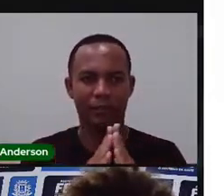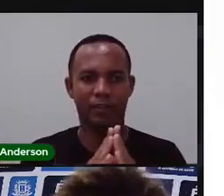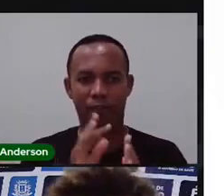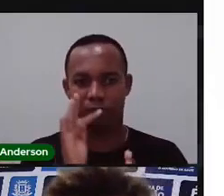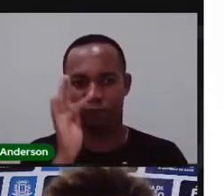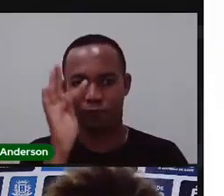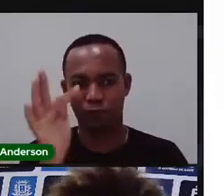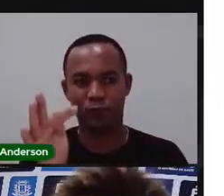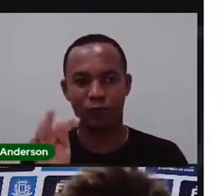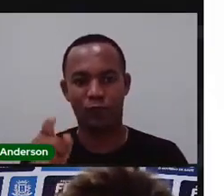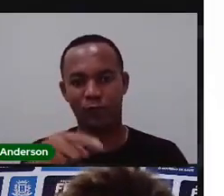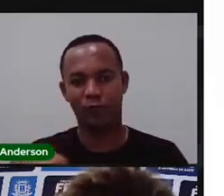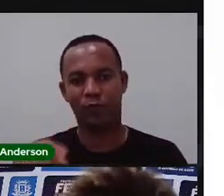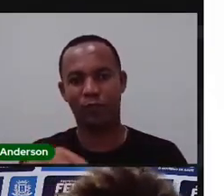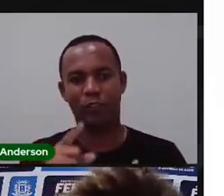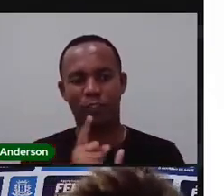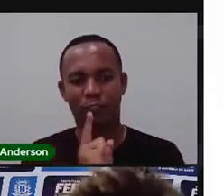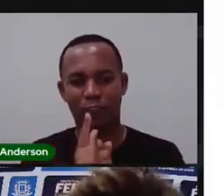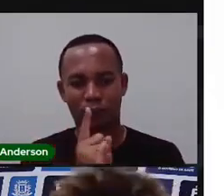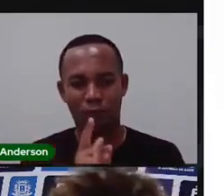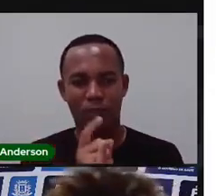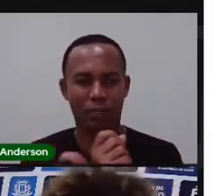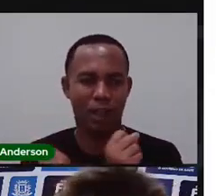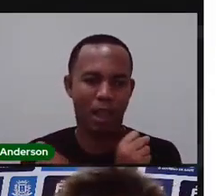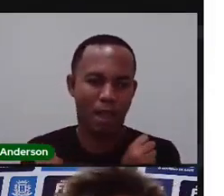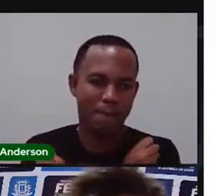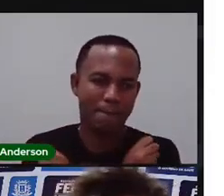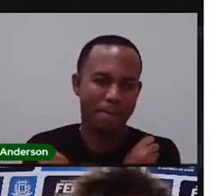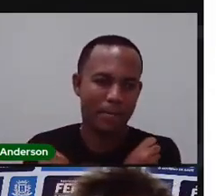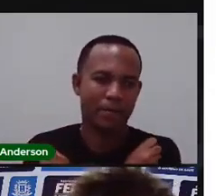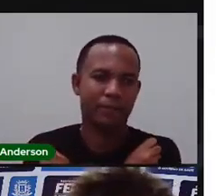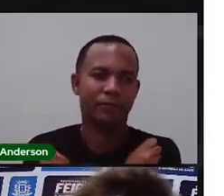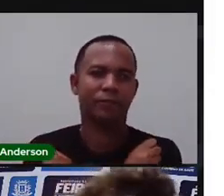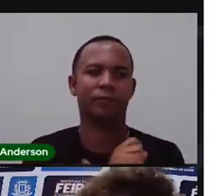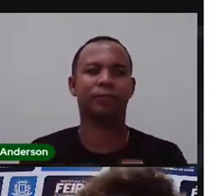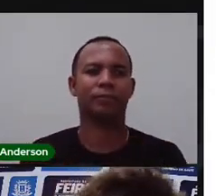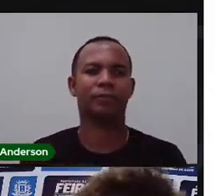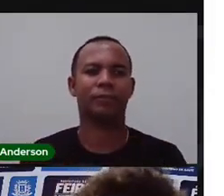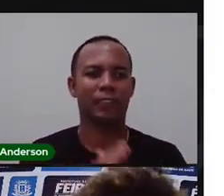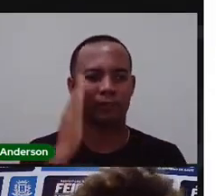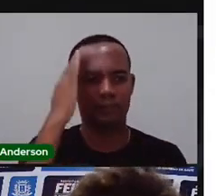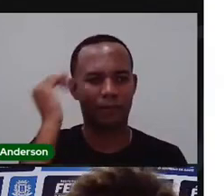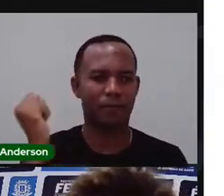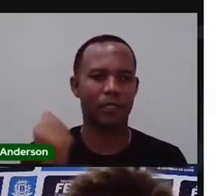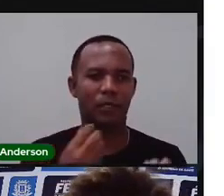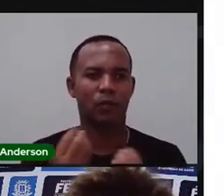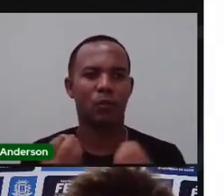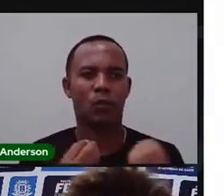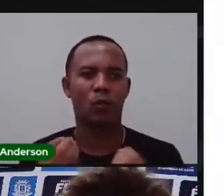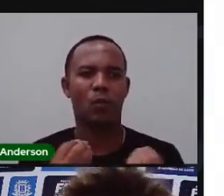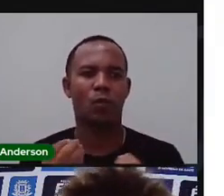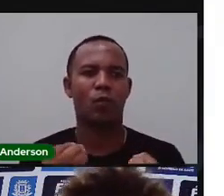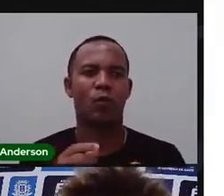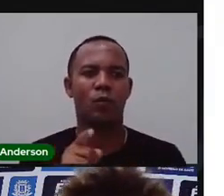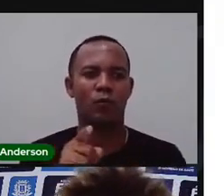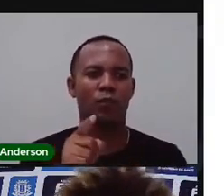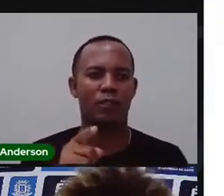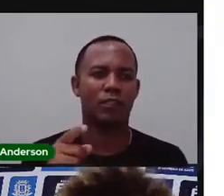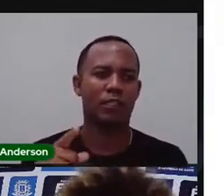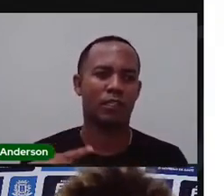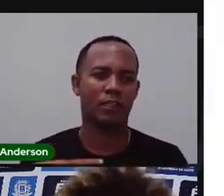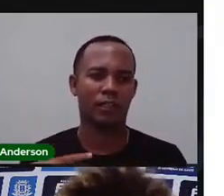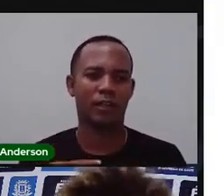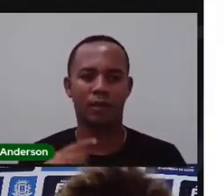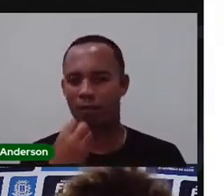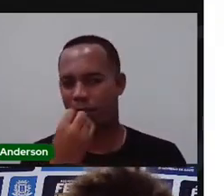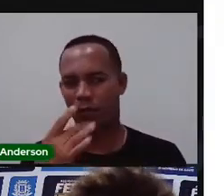breve a gente vai se encontrar pra dar aquele abraço bem apertado, sabe, saber aquele calor humano, saber como vocês estão, espero que esteja